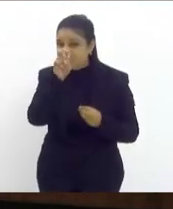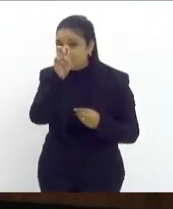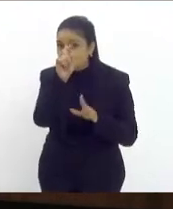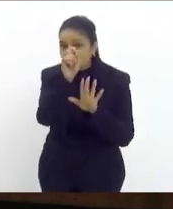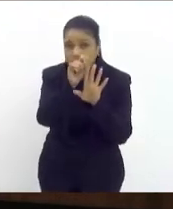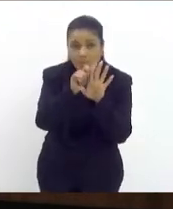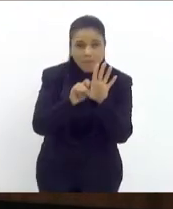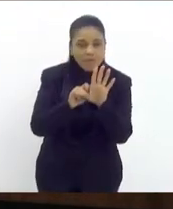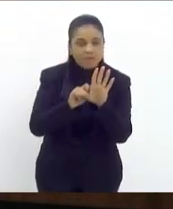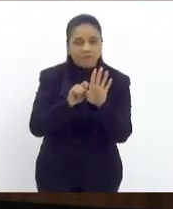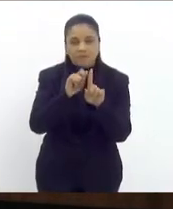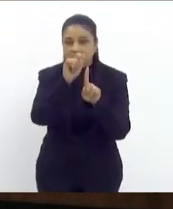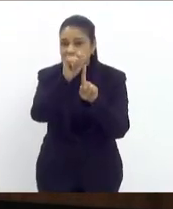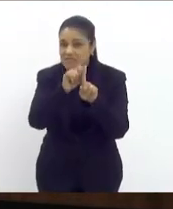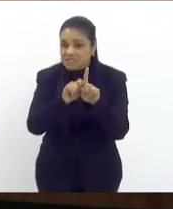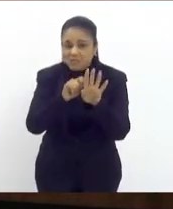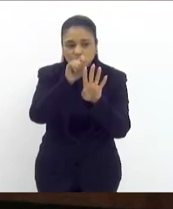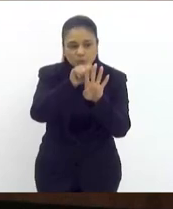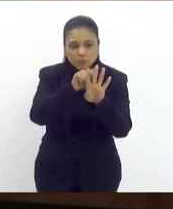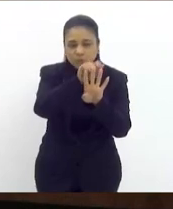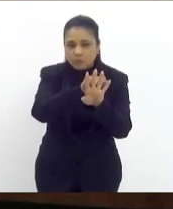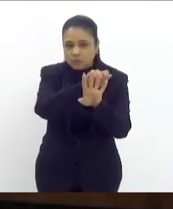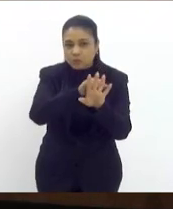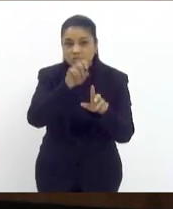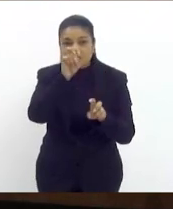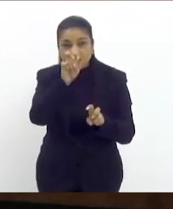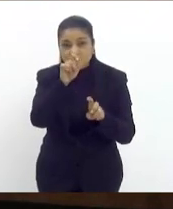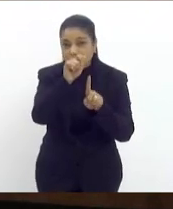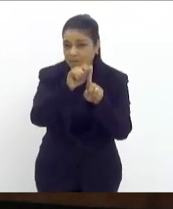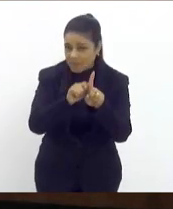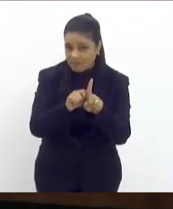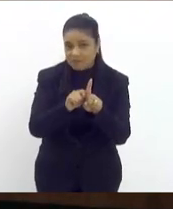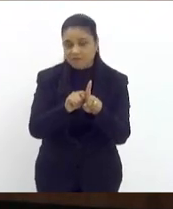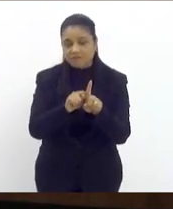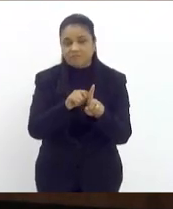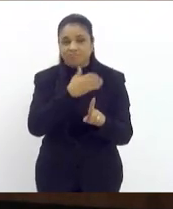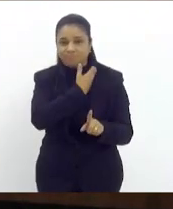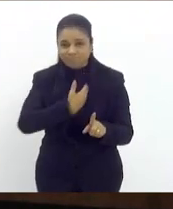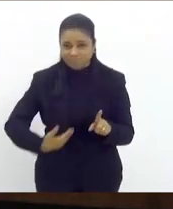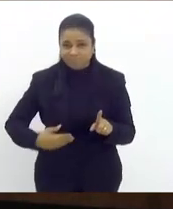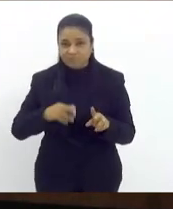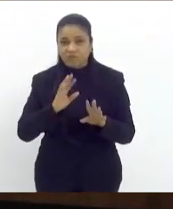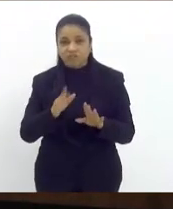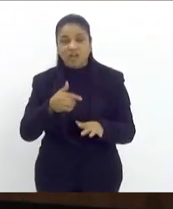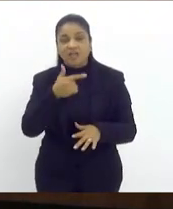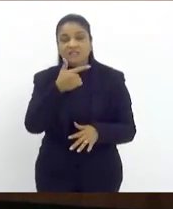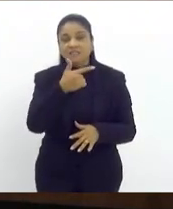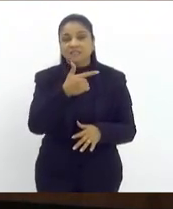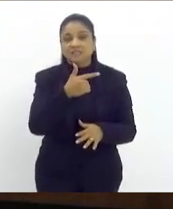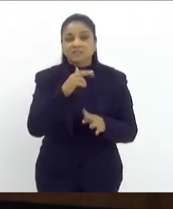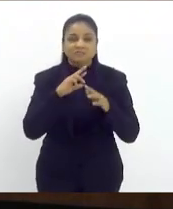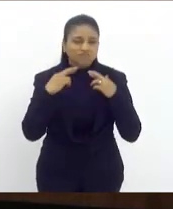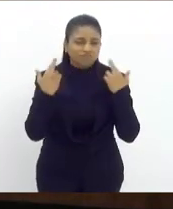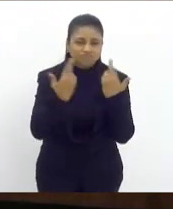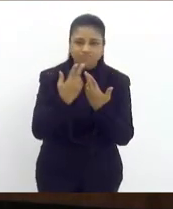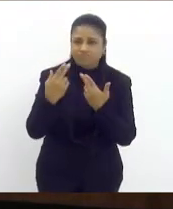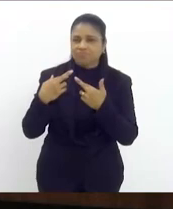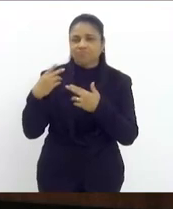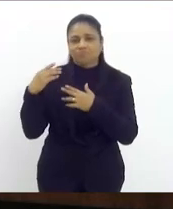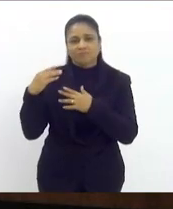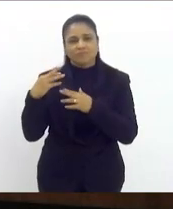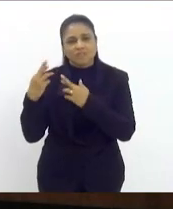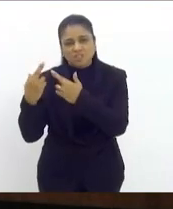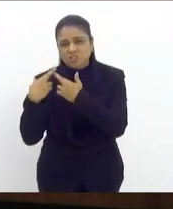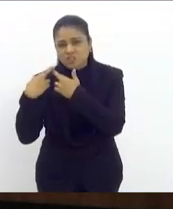de governo nosso presidente já se reuniu com chefes de estado de 31 países dos mais variados regimes